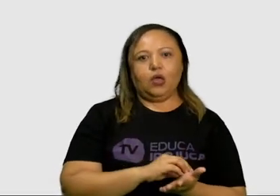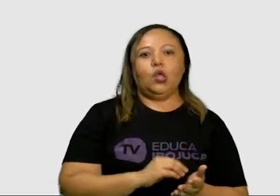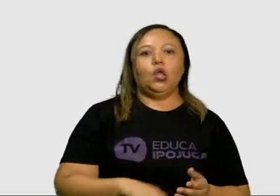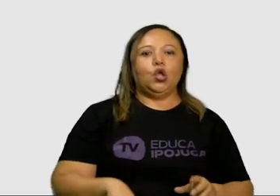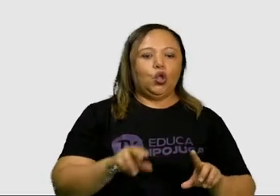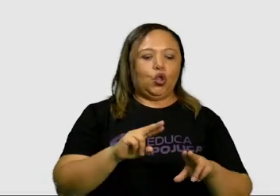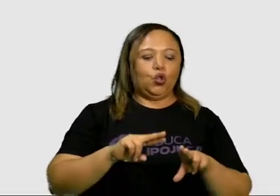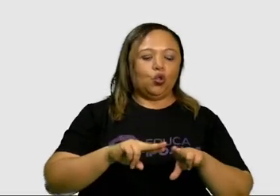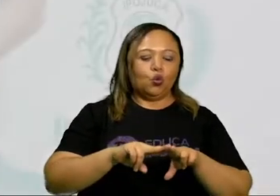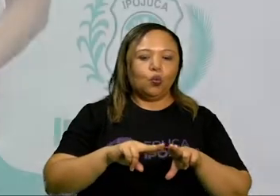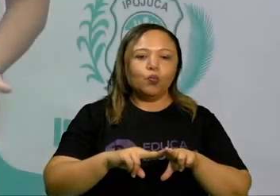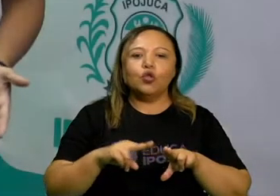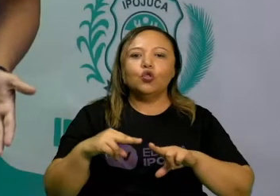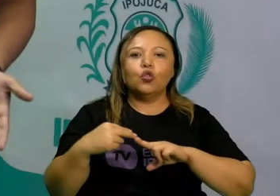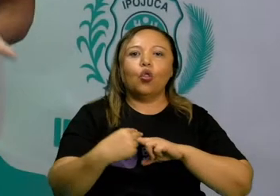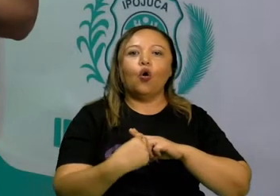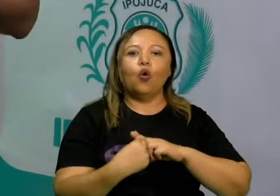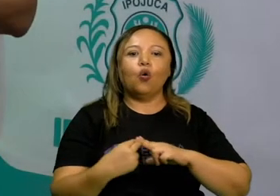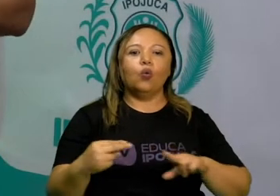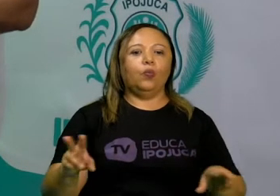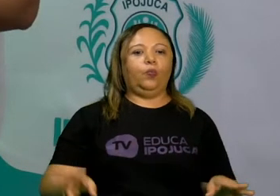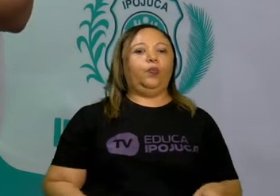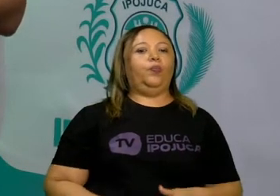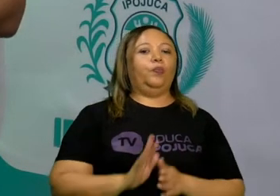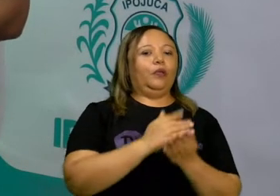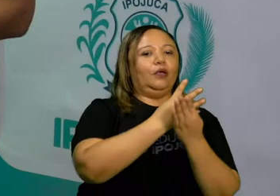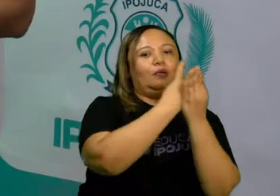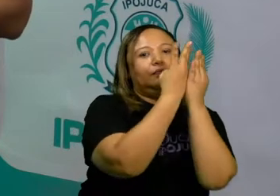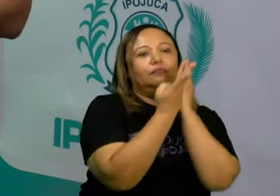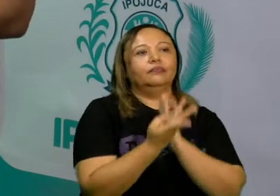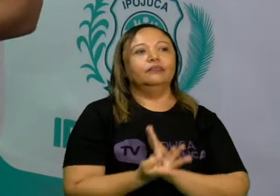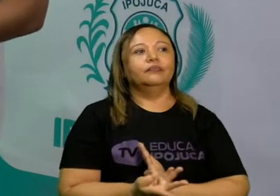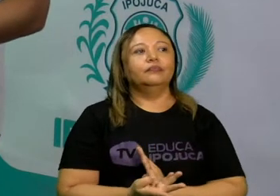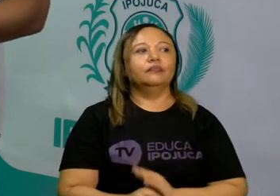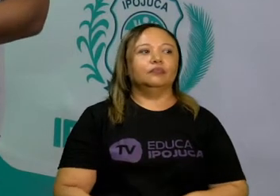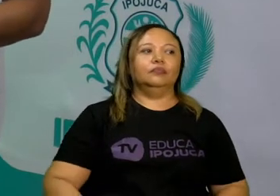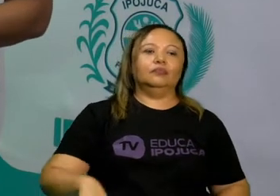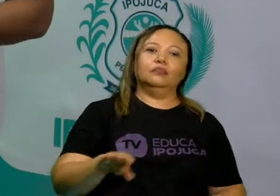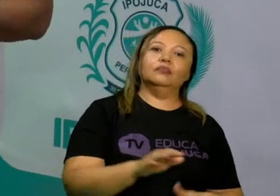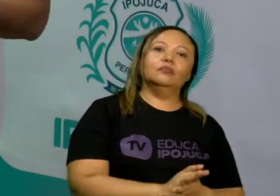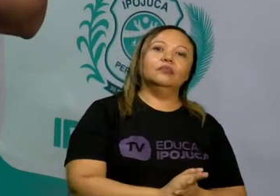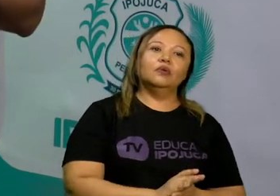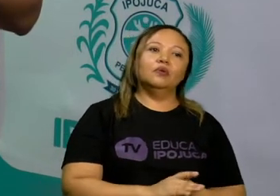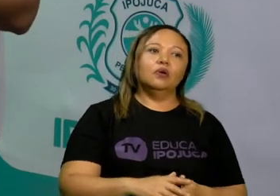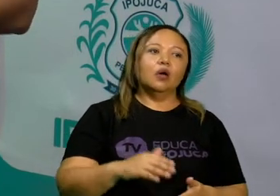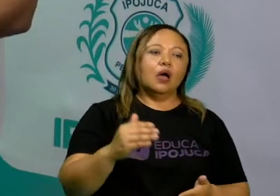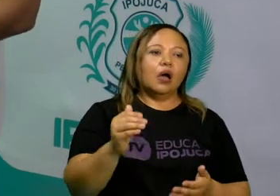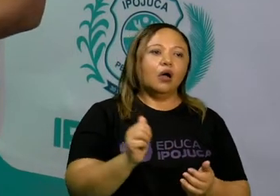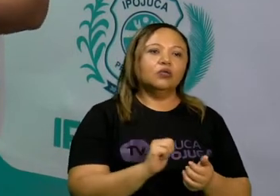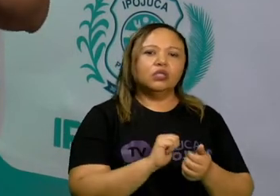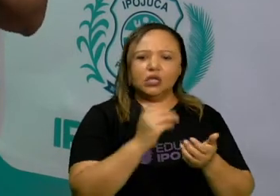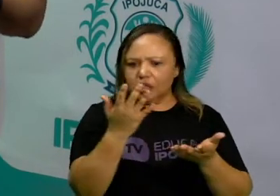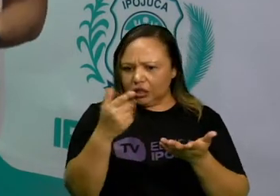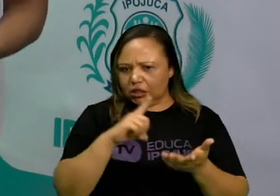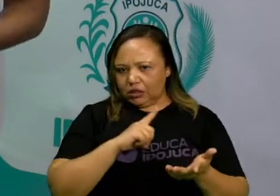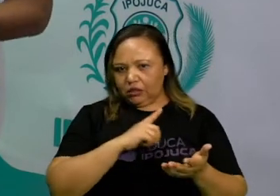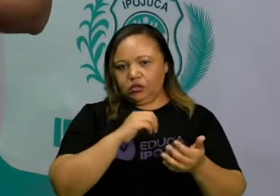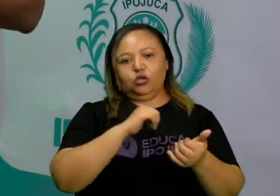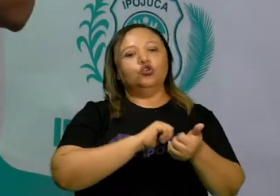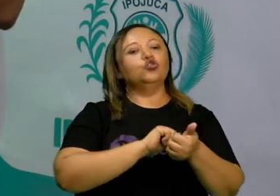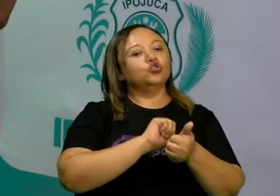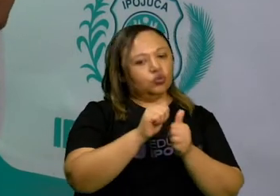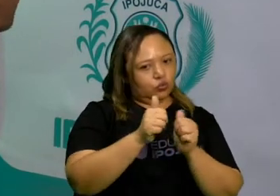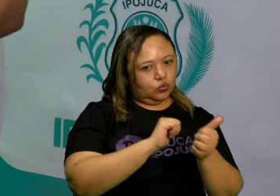esporte, jogos baseados no vôlei, no handebol, no futebol, os jogos populares, barra